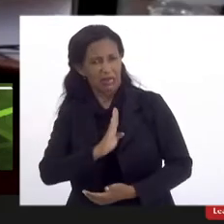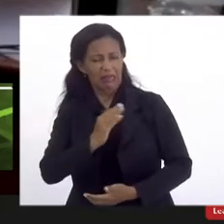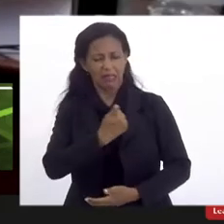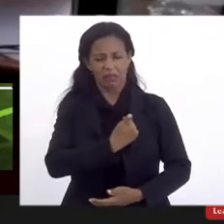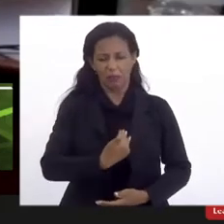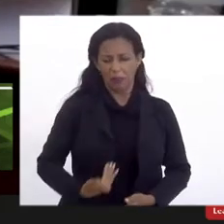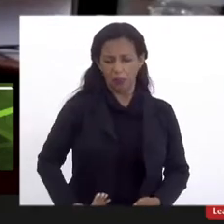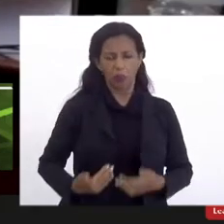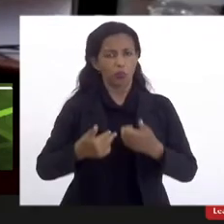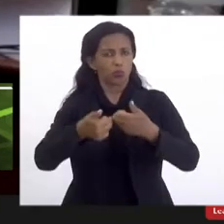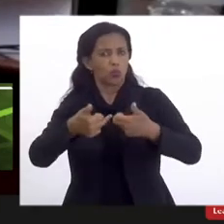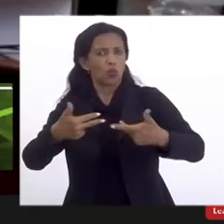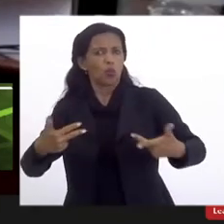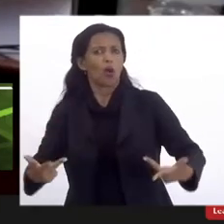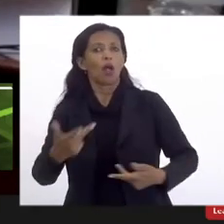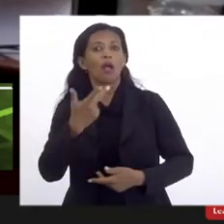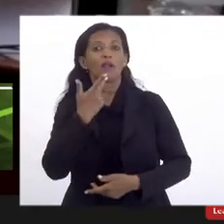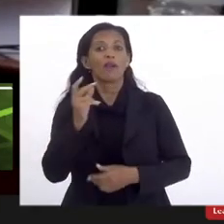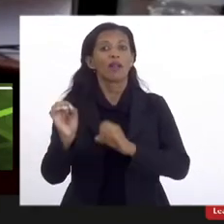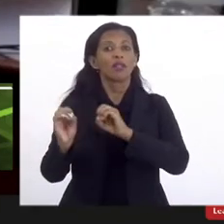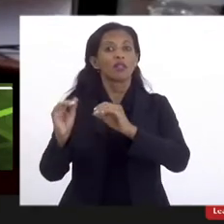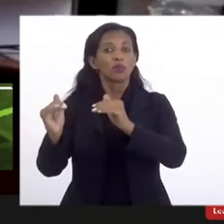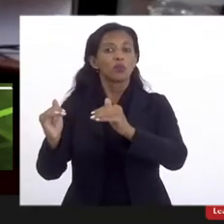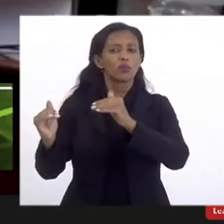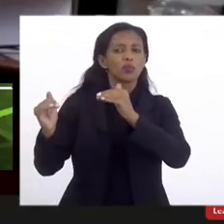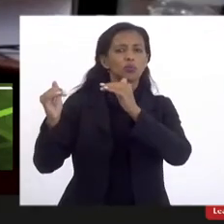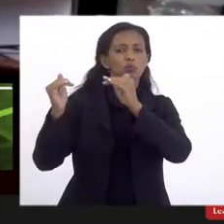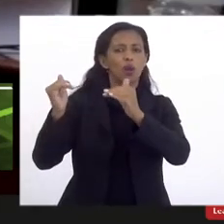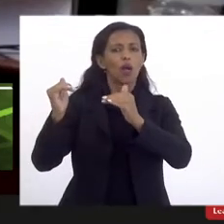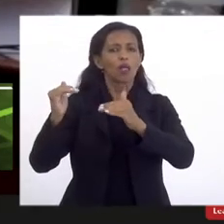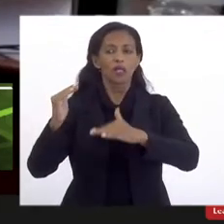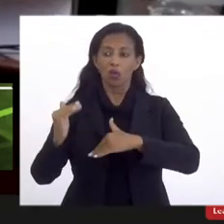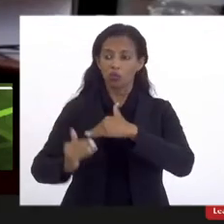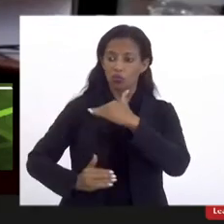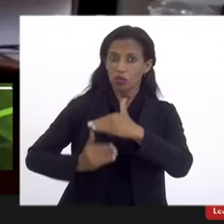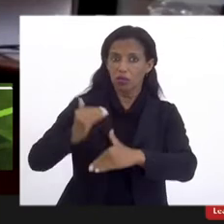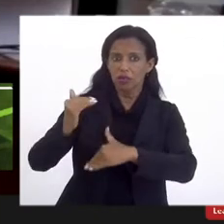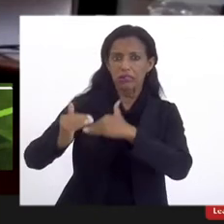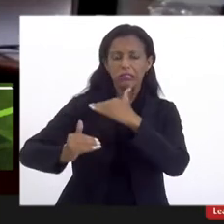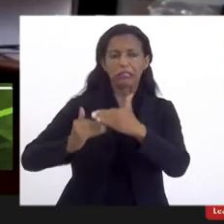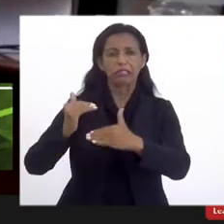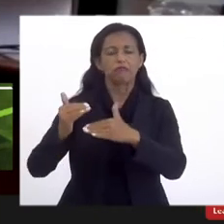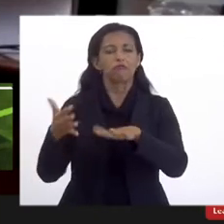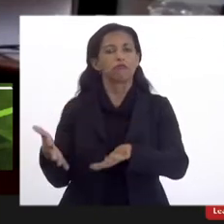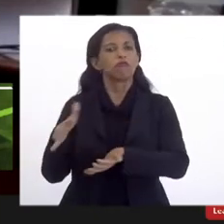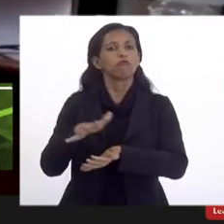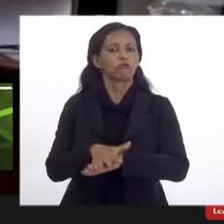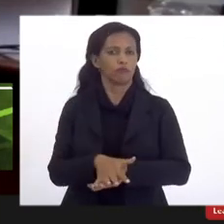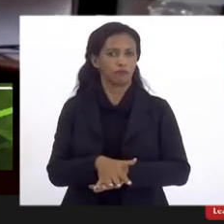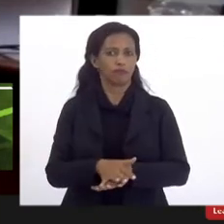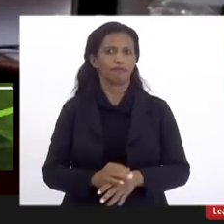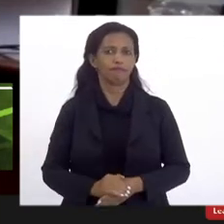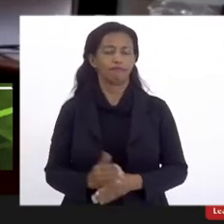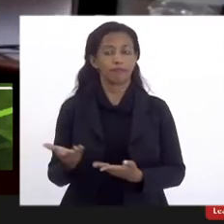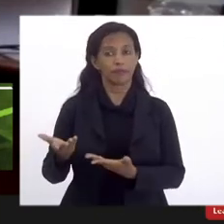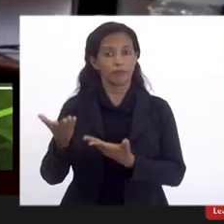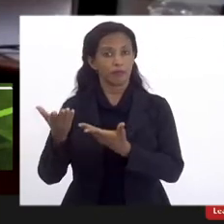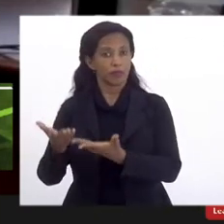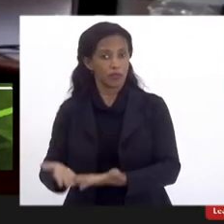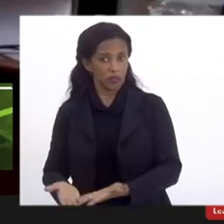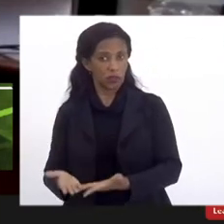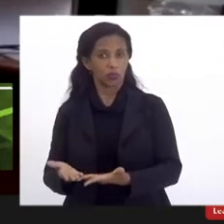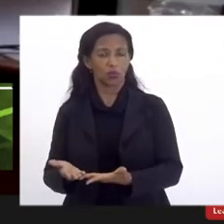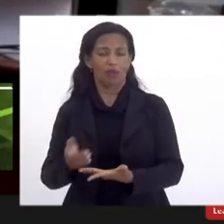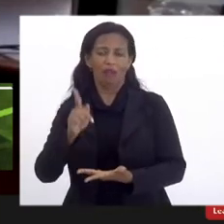de qualidade, estamos falando de ensino superior, é um vetor de desenvolvimento, de crescimento e de inclusão. Então, isso, sem